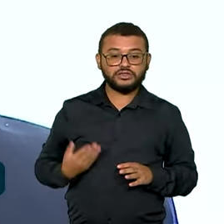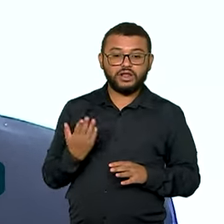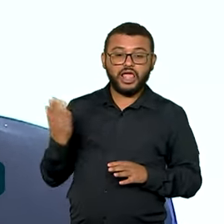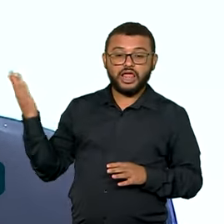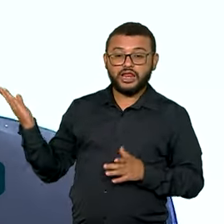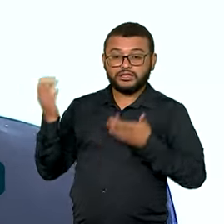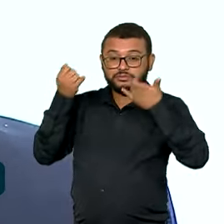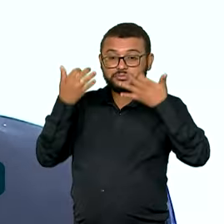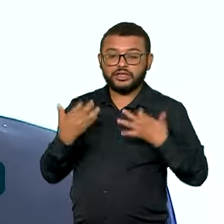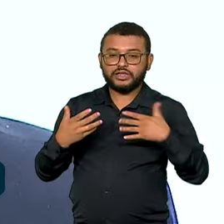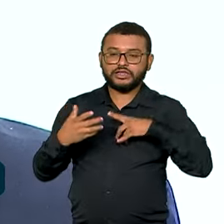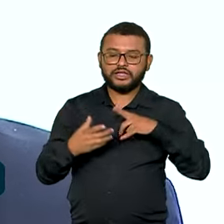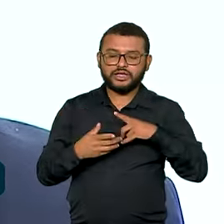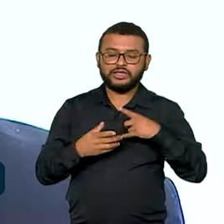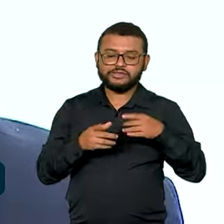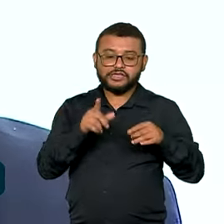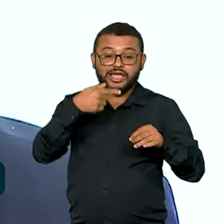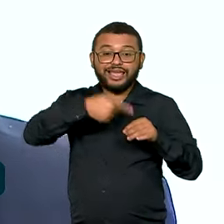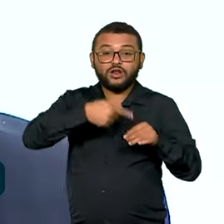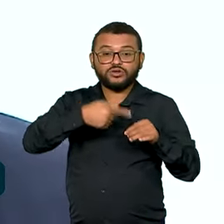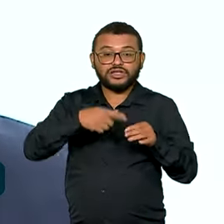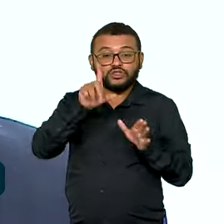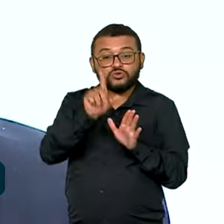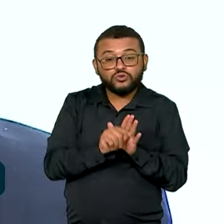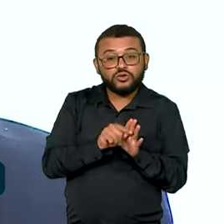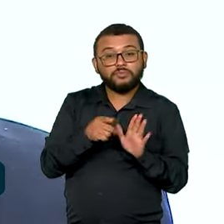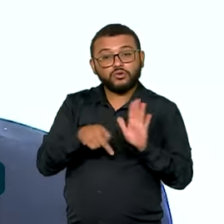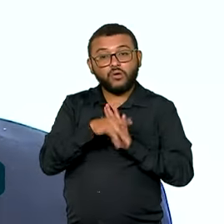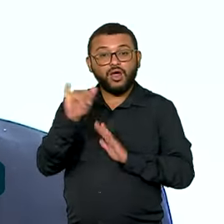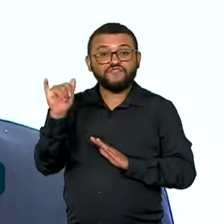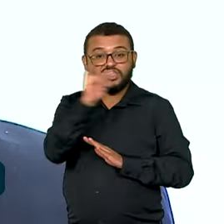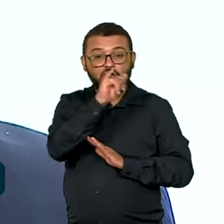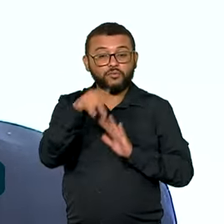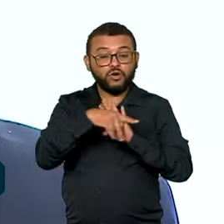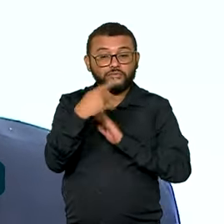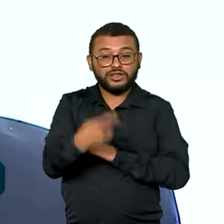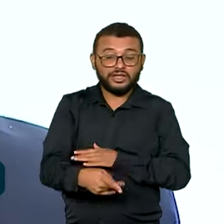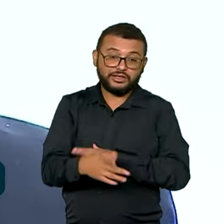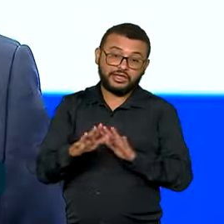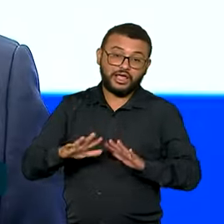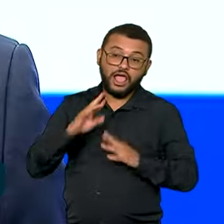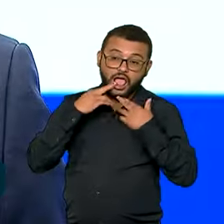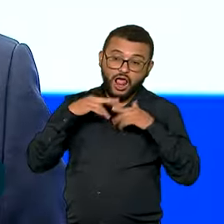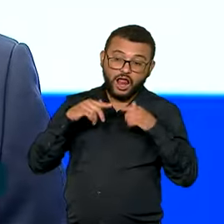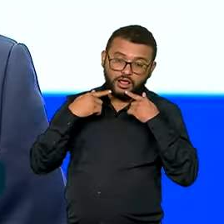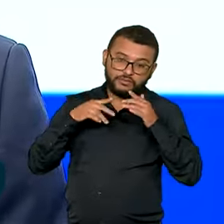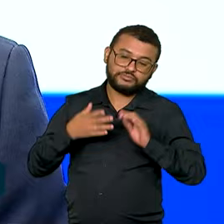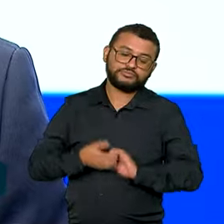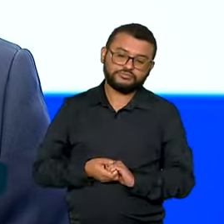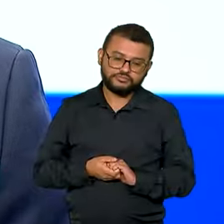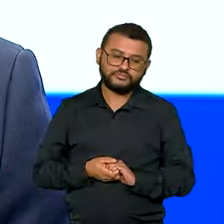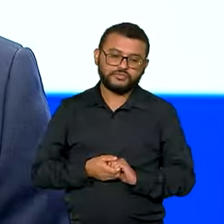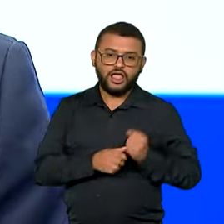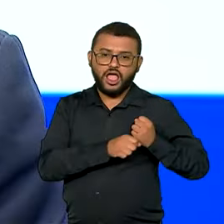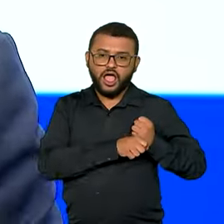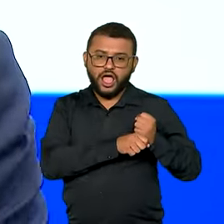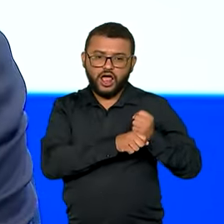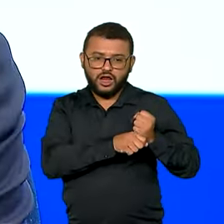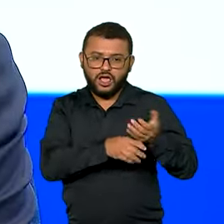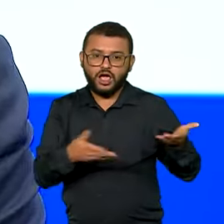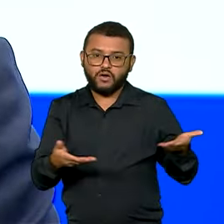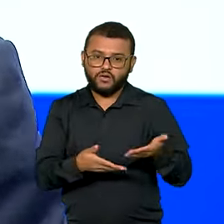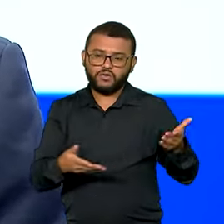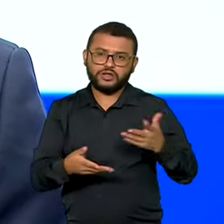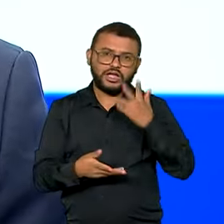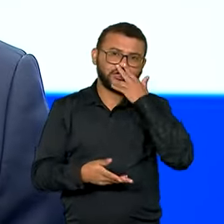redução do preço do querosene de avião, a principal reclamação das empresas do setor. Ao longo desse ano, sobretudo